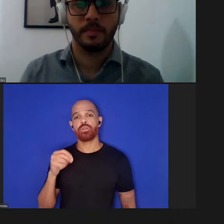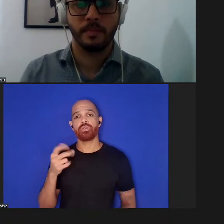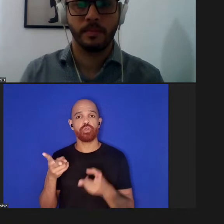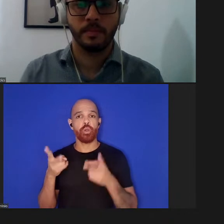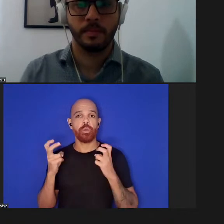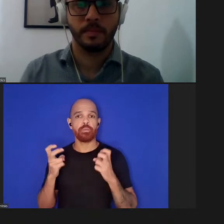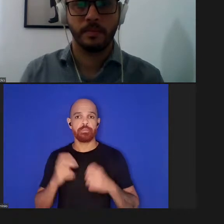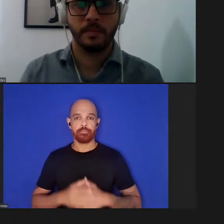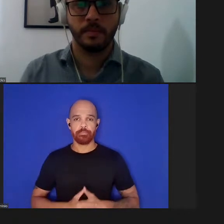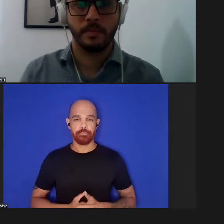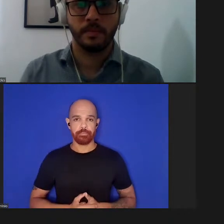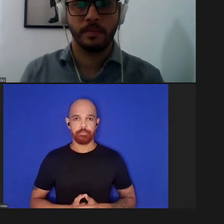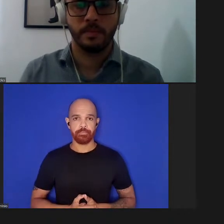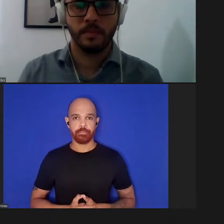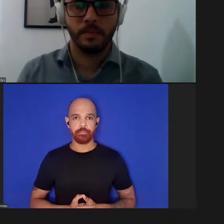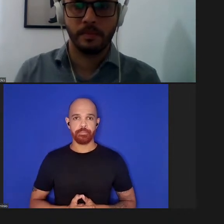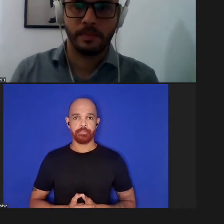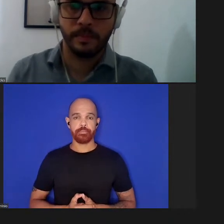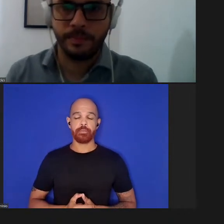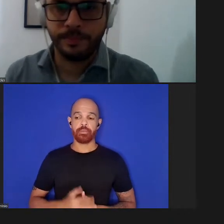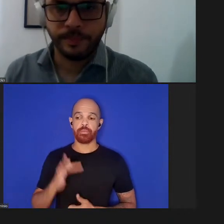agora para o futuro